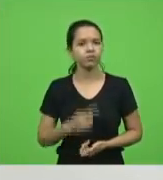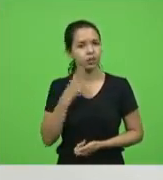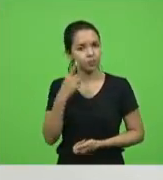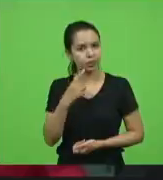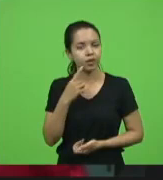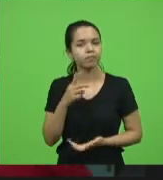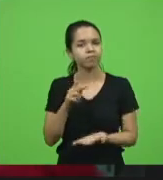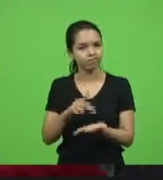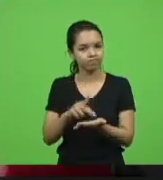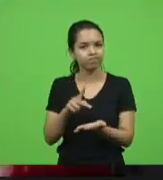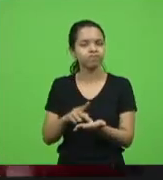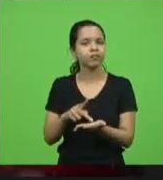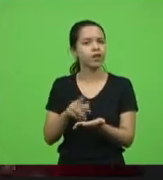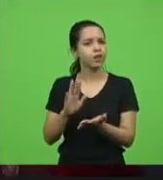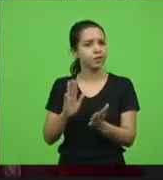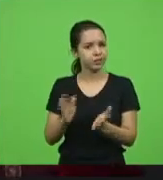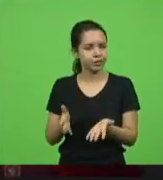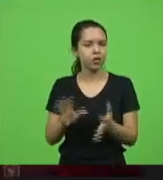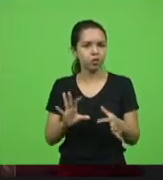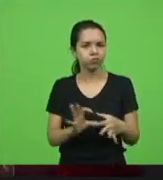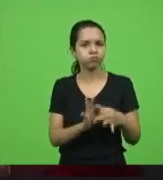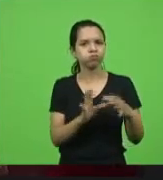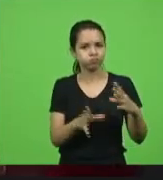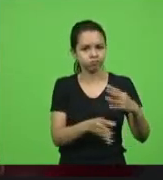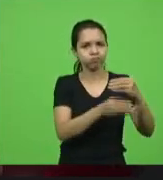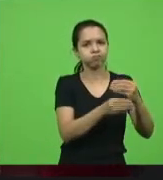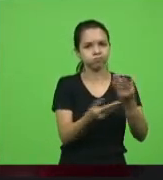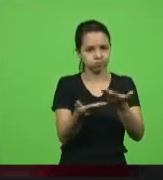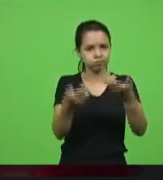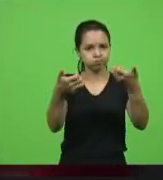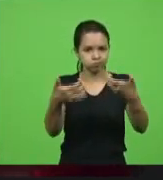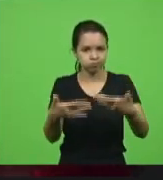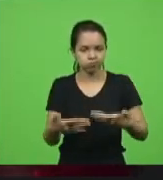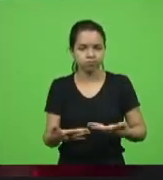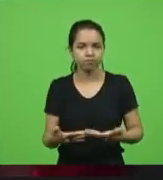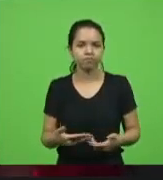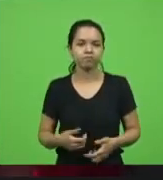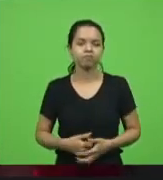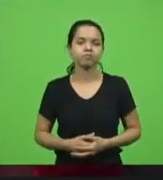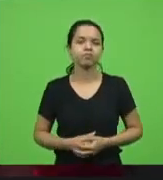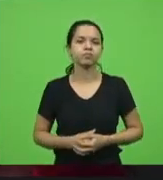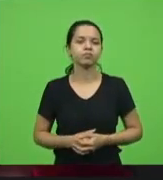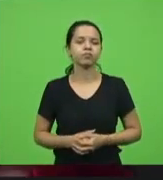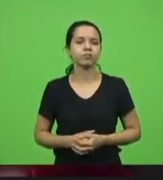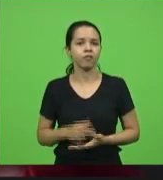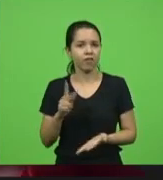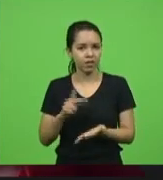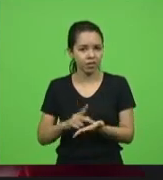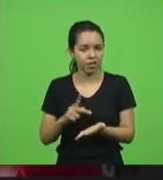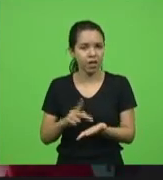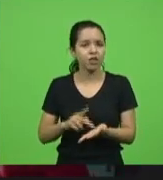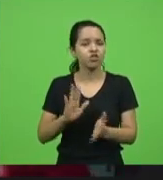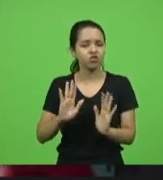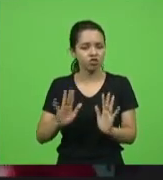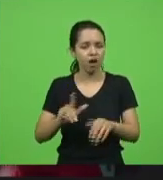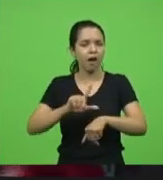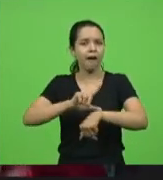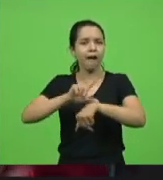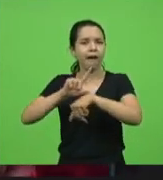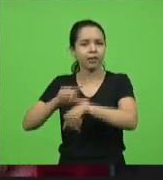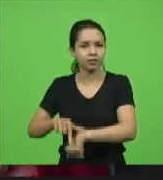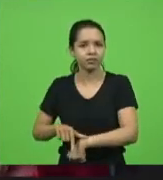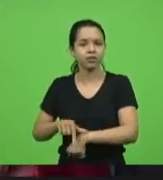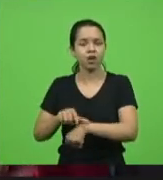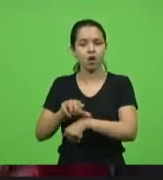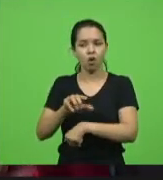hora, pegando o gancho no pronunciamento de V. Exª, já passou da hora do governo do Estado, e se tratando